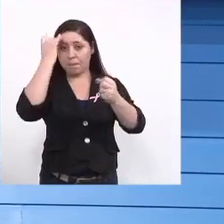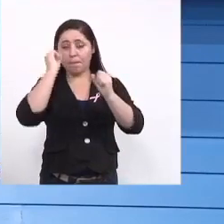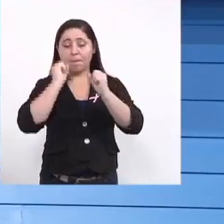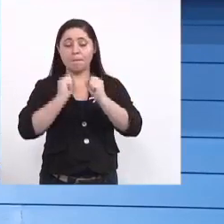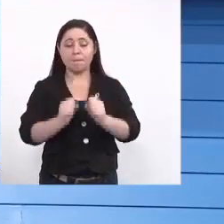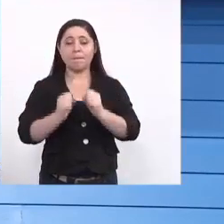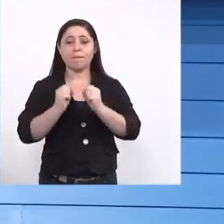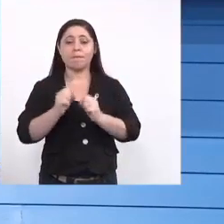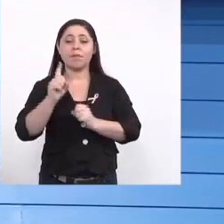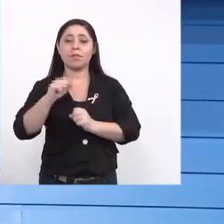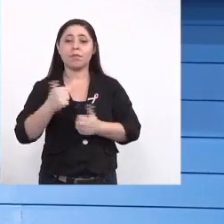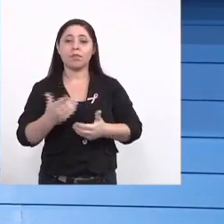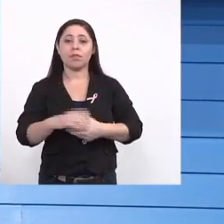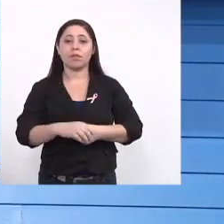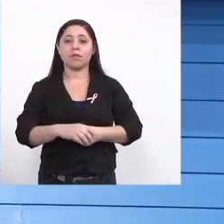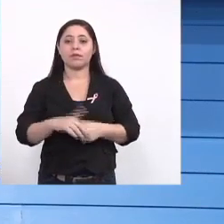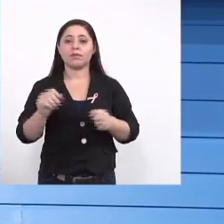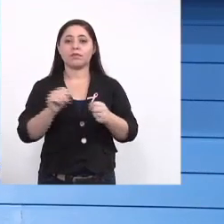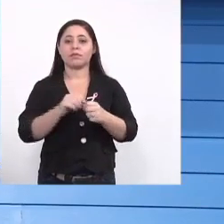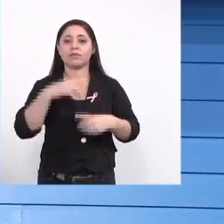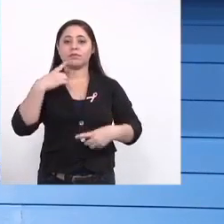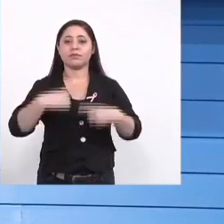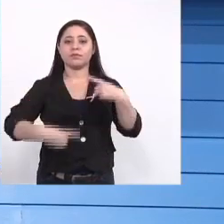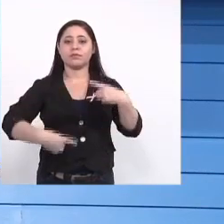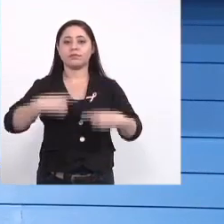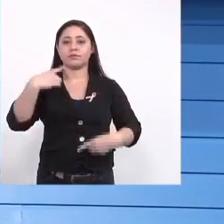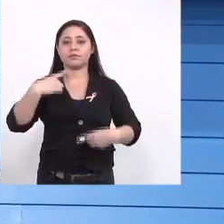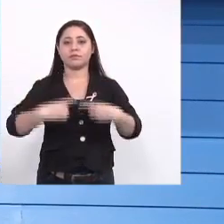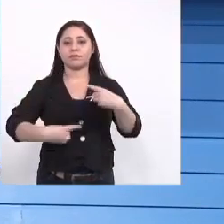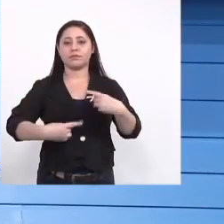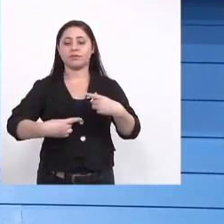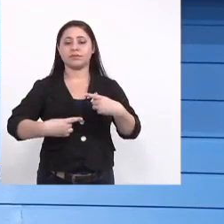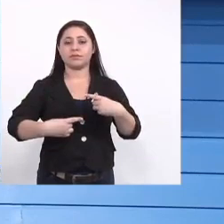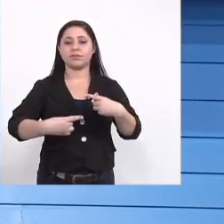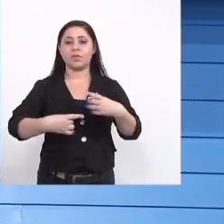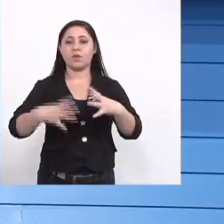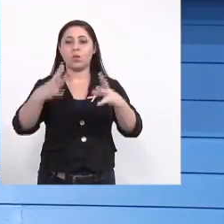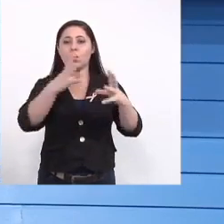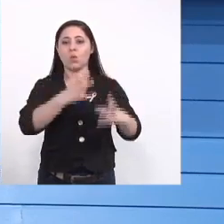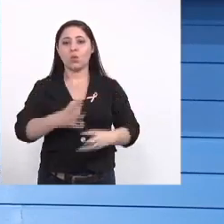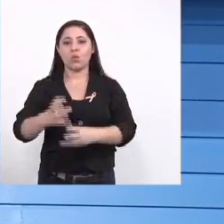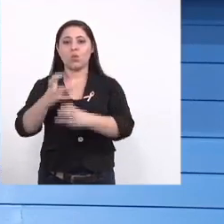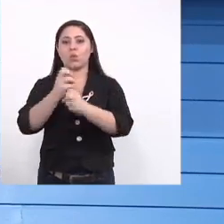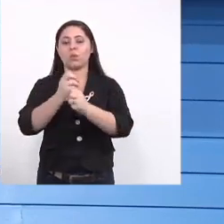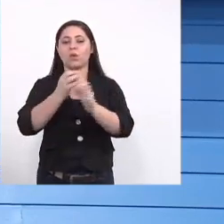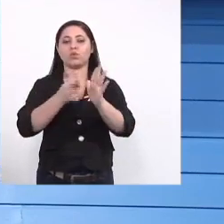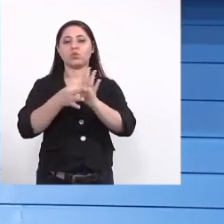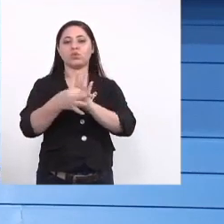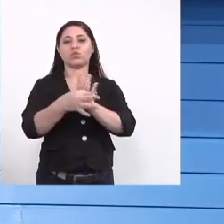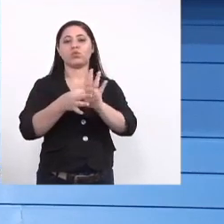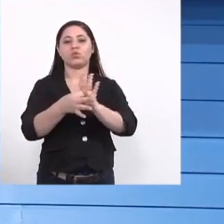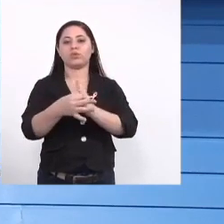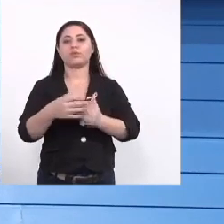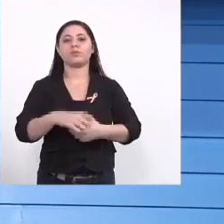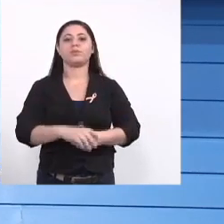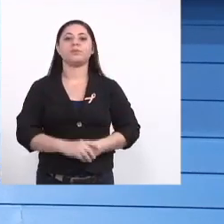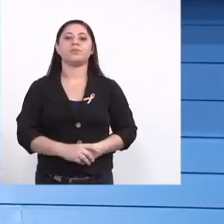gente possa fazer o debate e acolher as sugestões